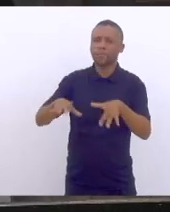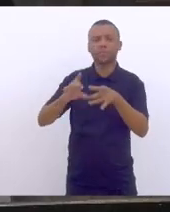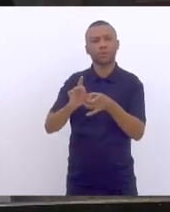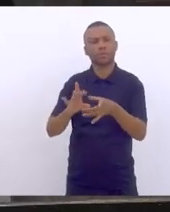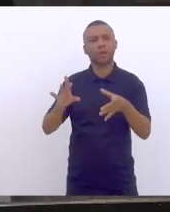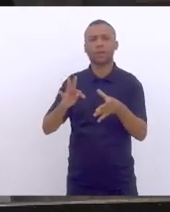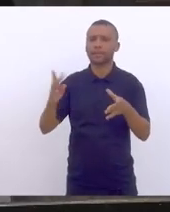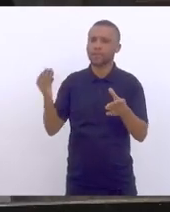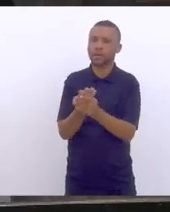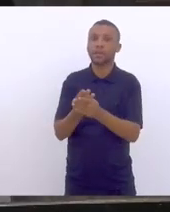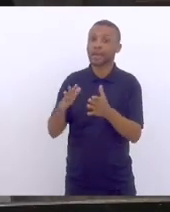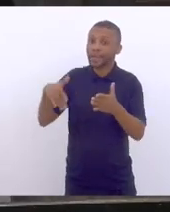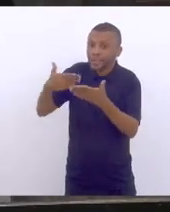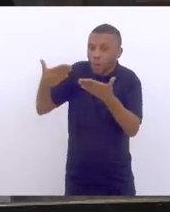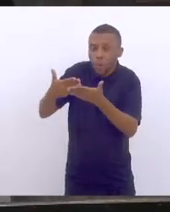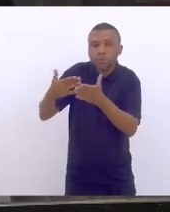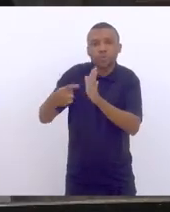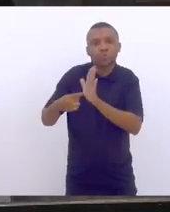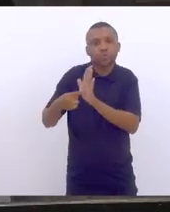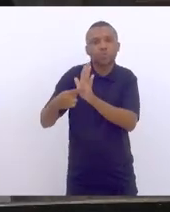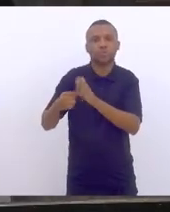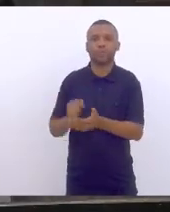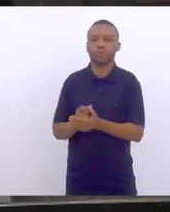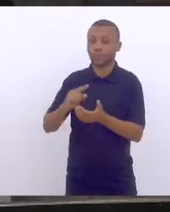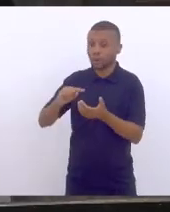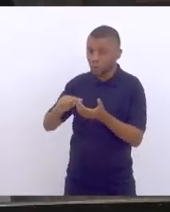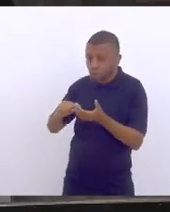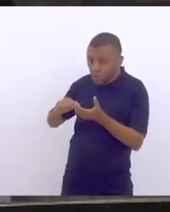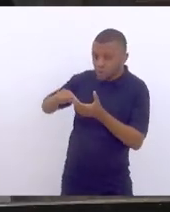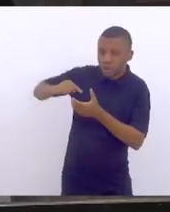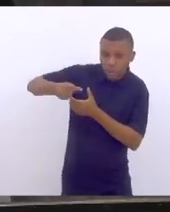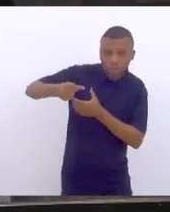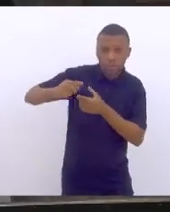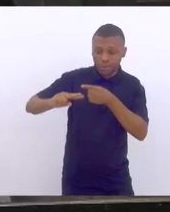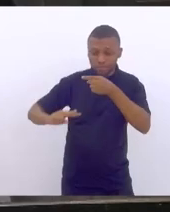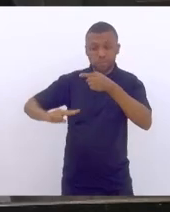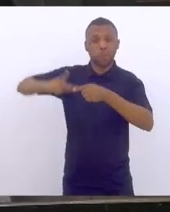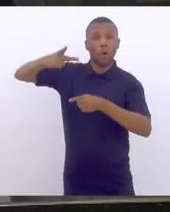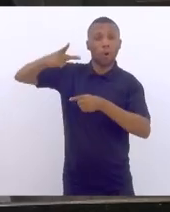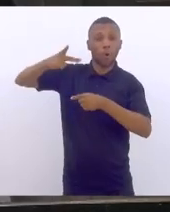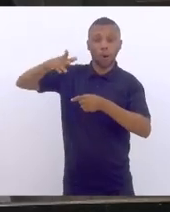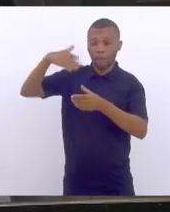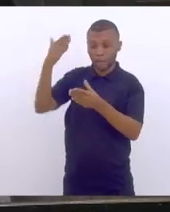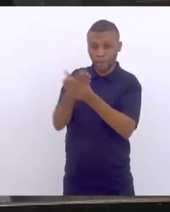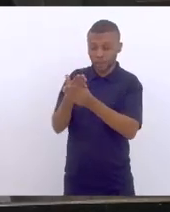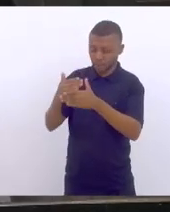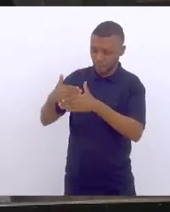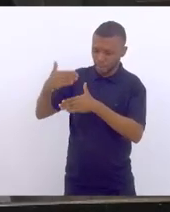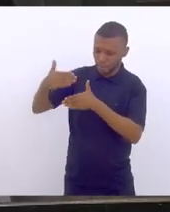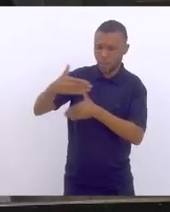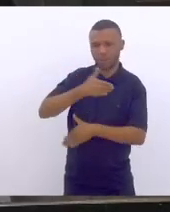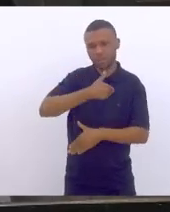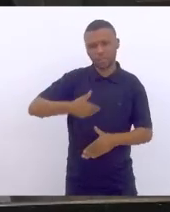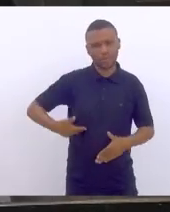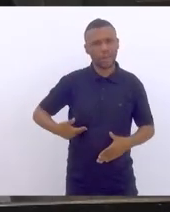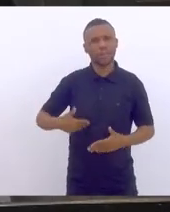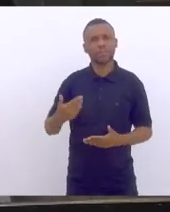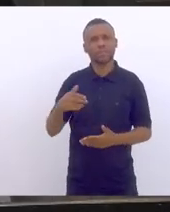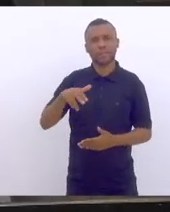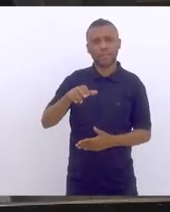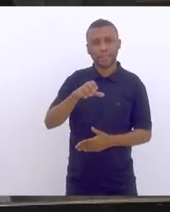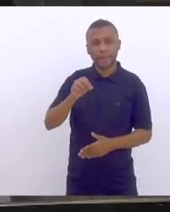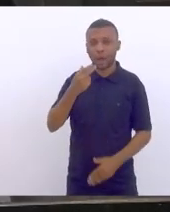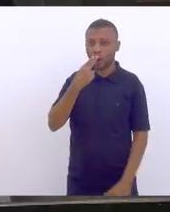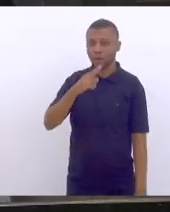brasileira, que nos trouxe até aqui. O desdobramento, corolalho, sequência daquele processo é este governo neofascista que temos aqui,